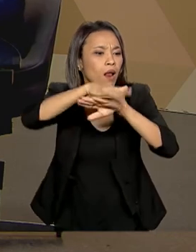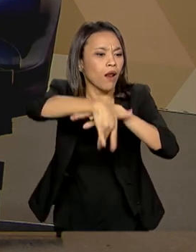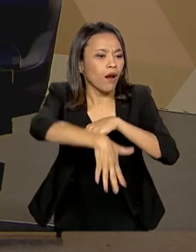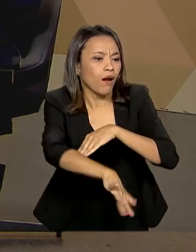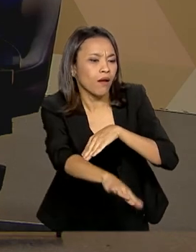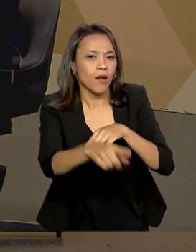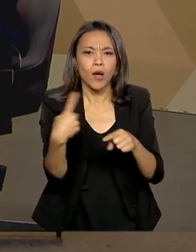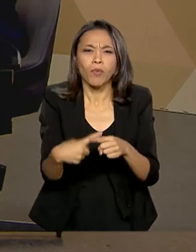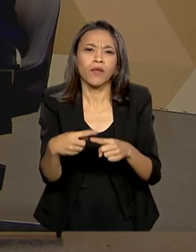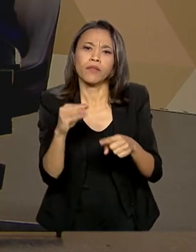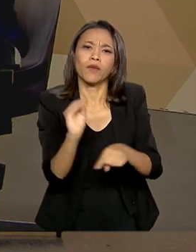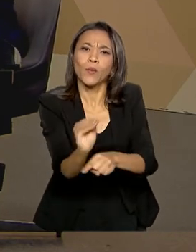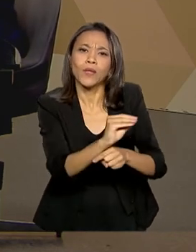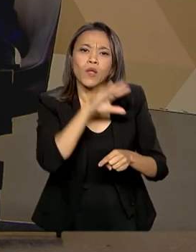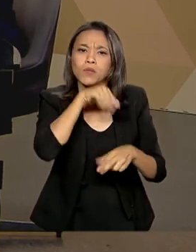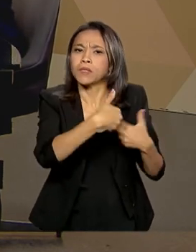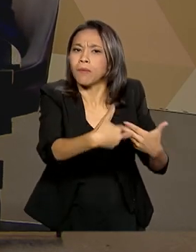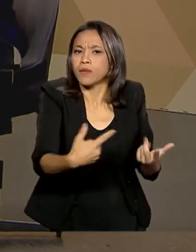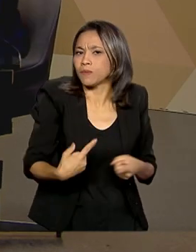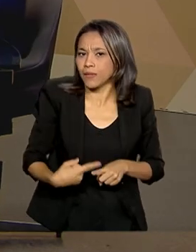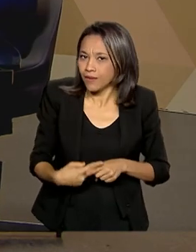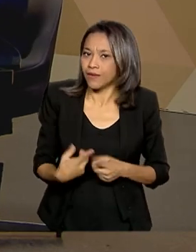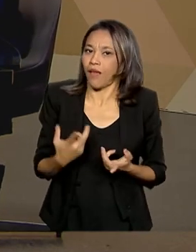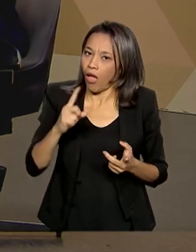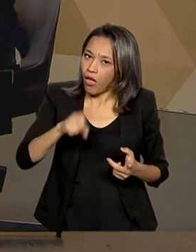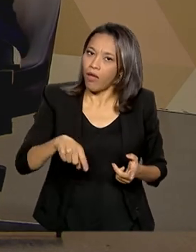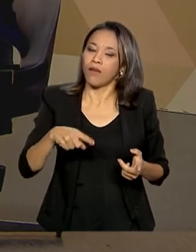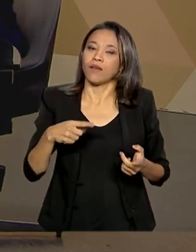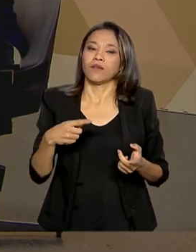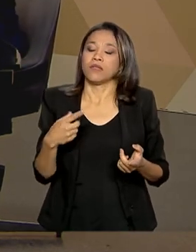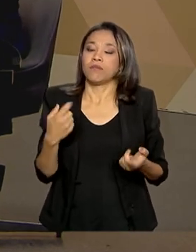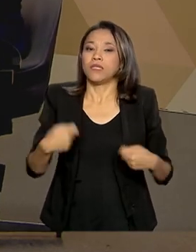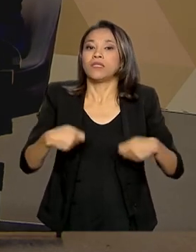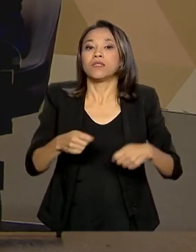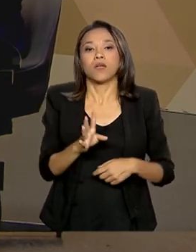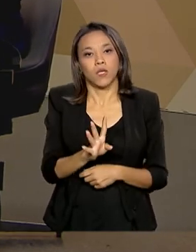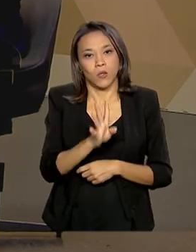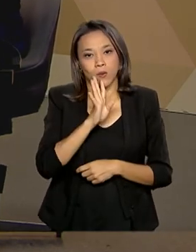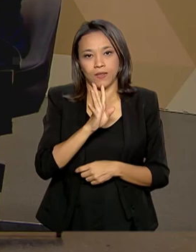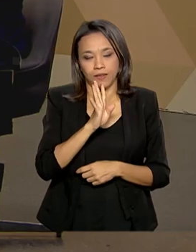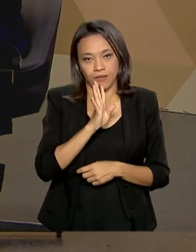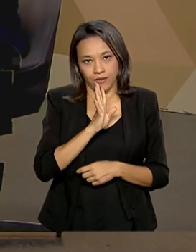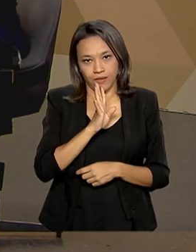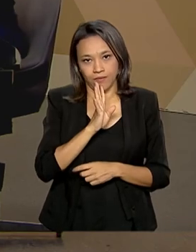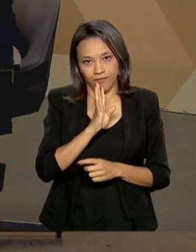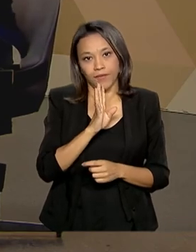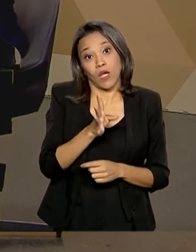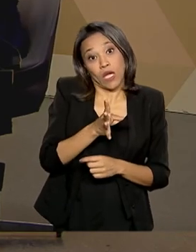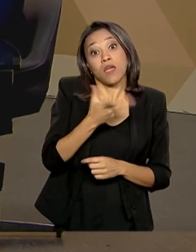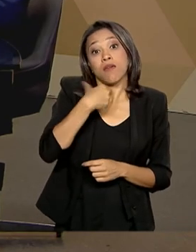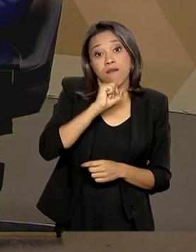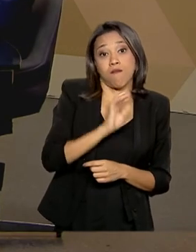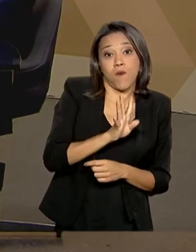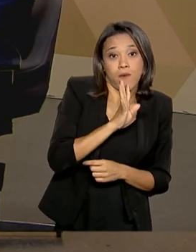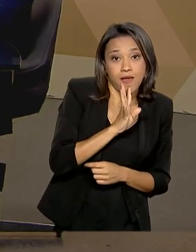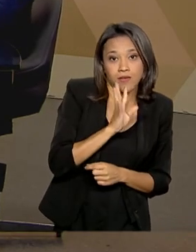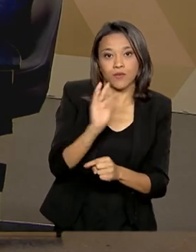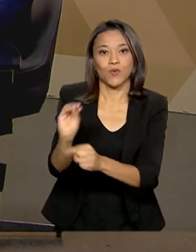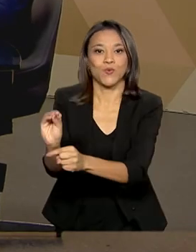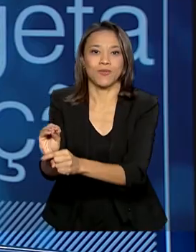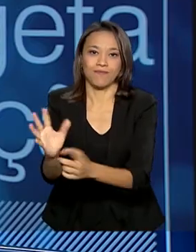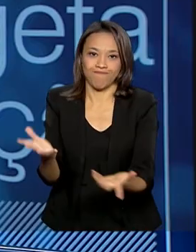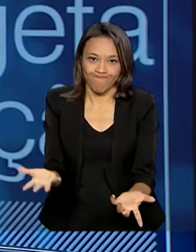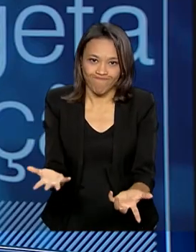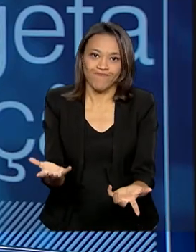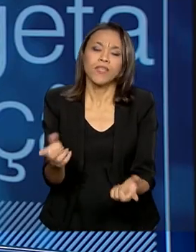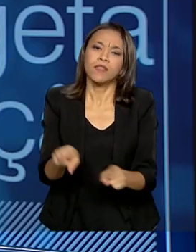fatores. Na concessão do meio de uso público, é conhecer para preservar, quem conhece preserva, e também